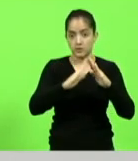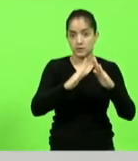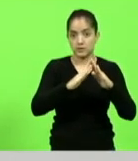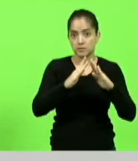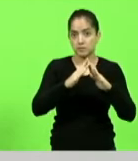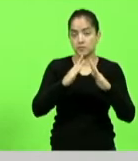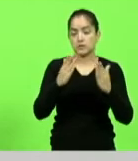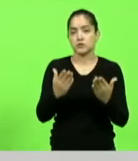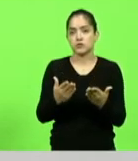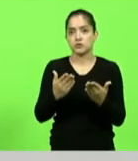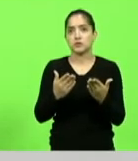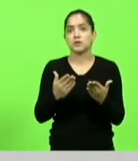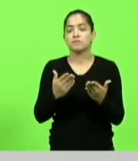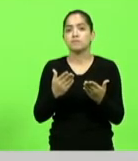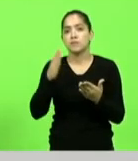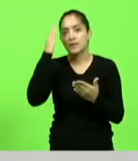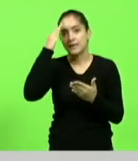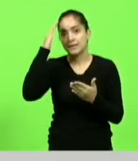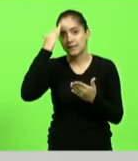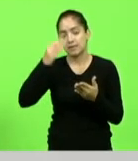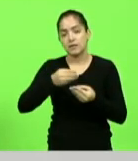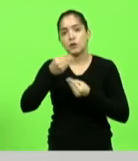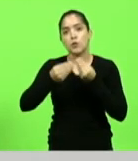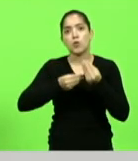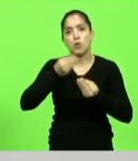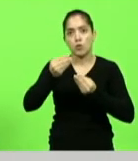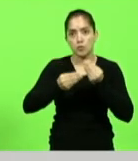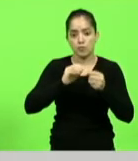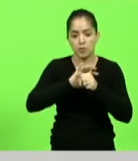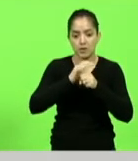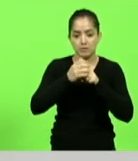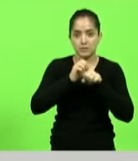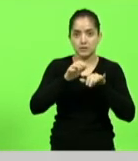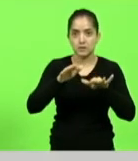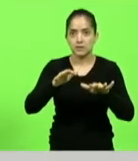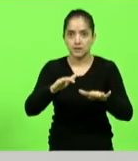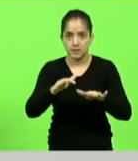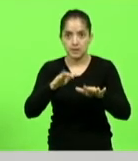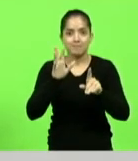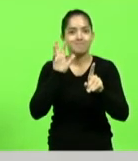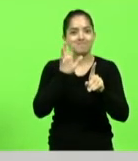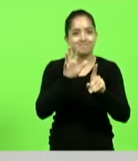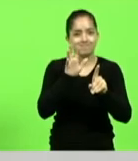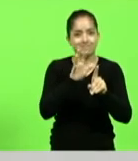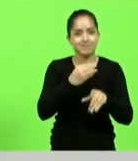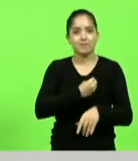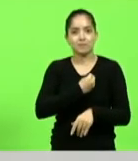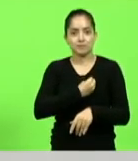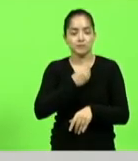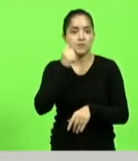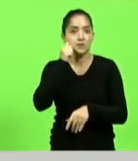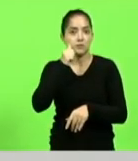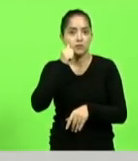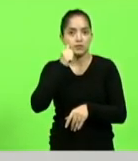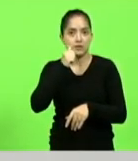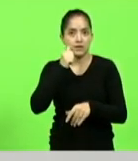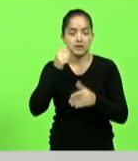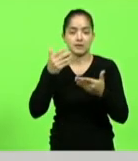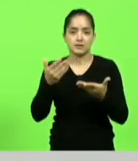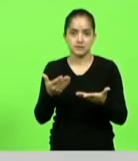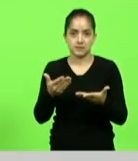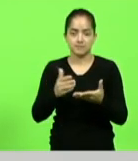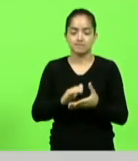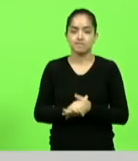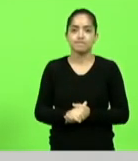procurando compreender como a pandemia havia afetado a vida das mulheres brasileiras em situação de